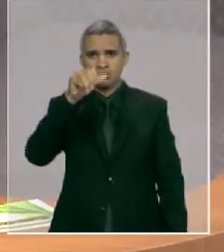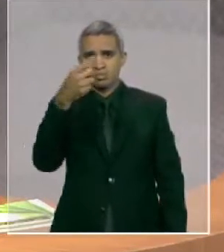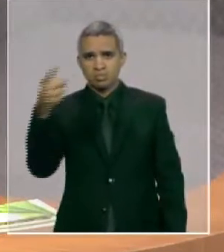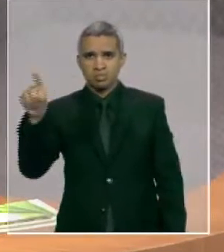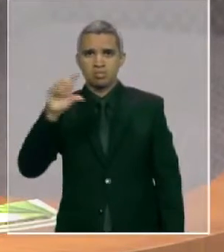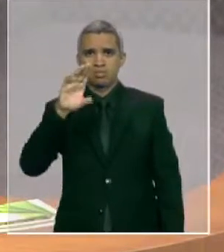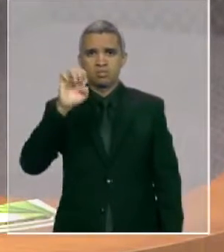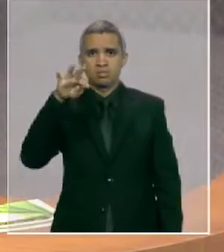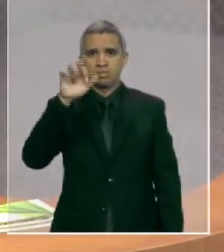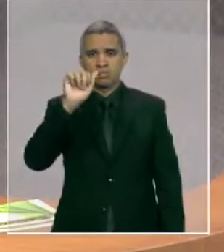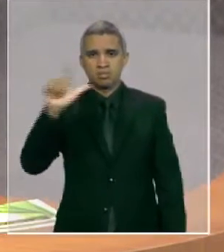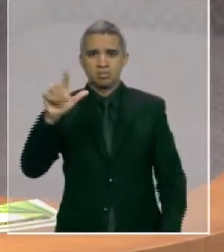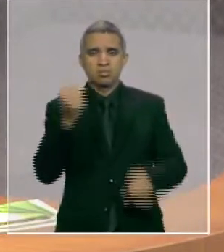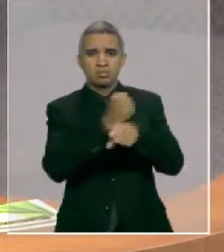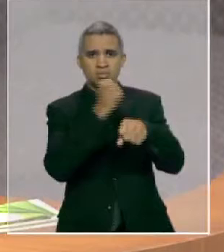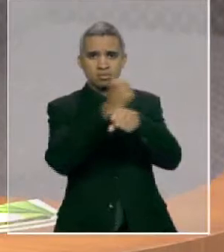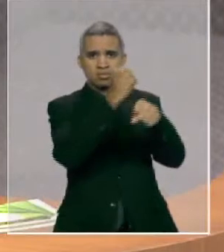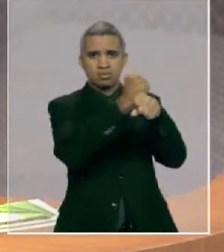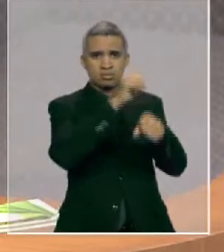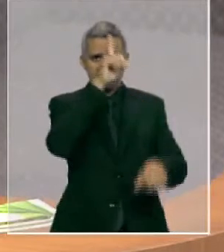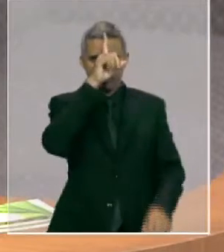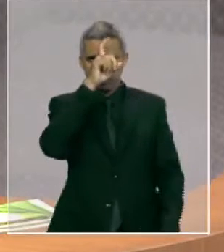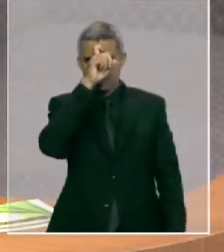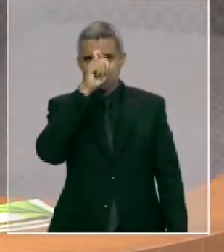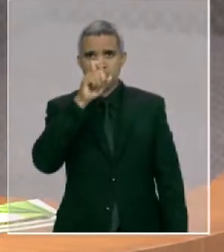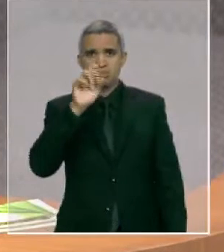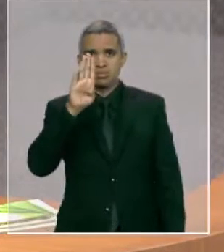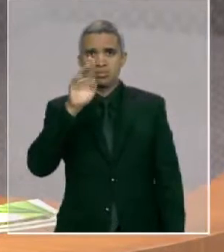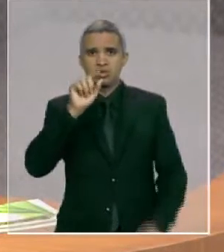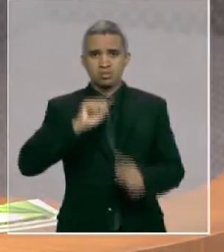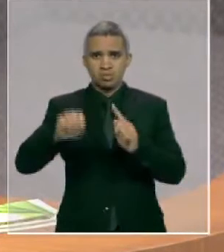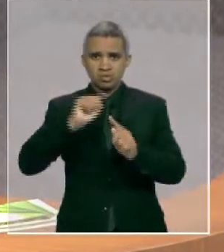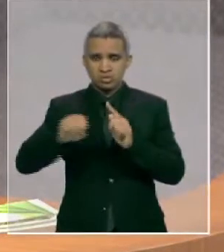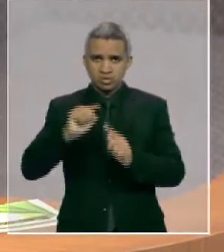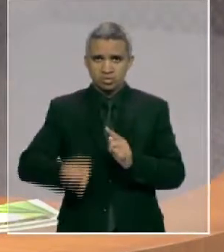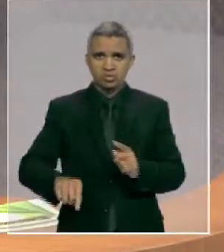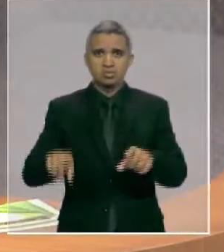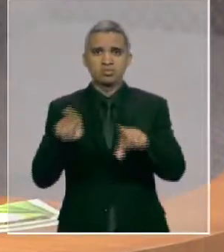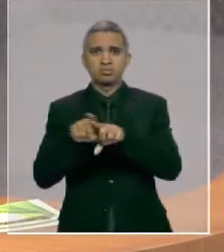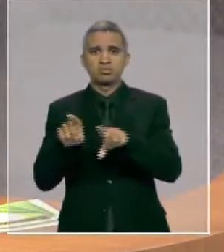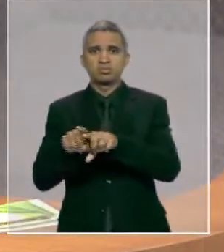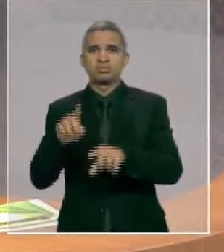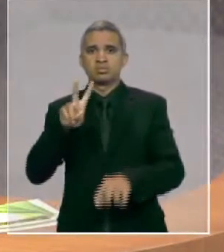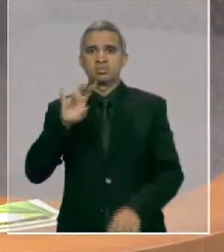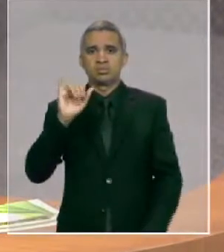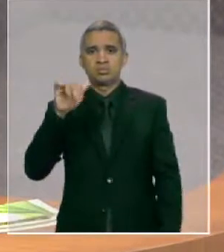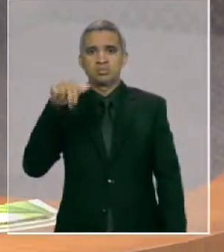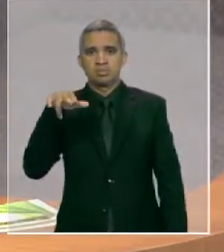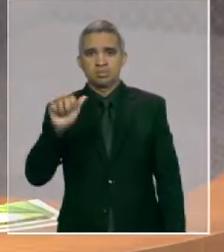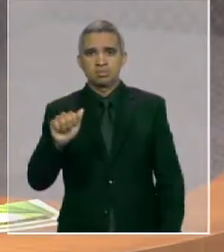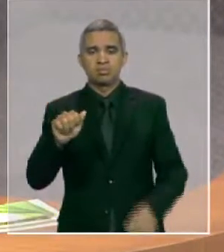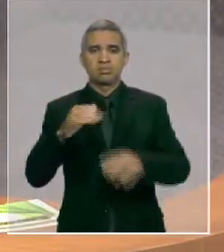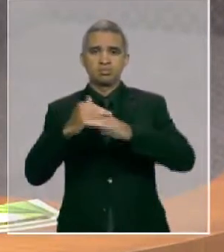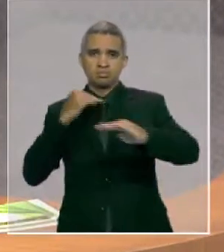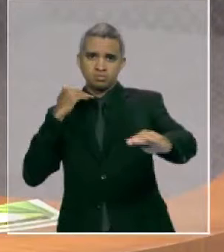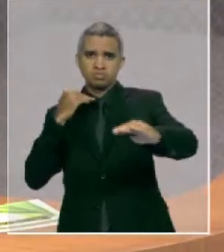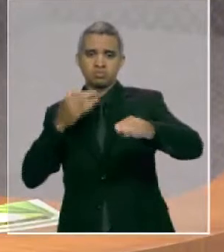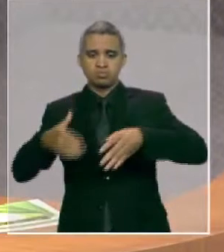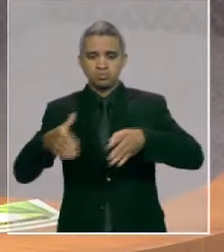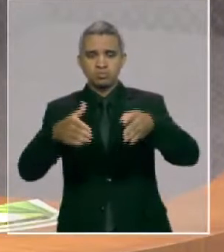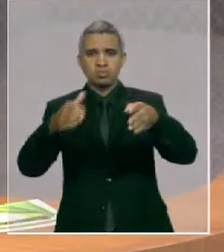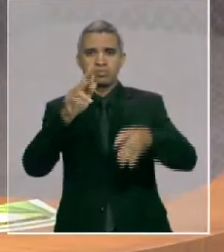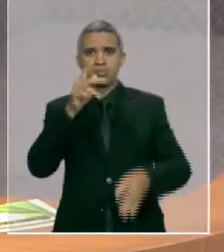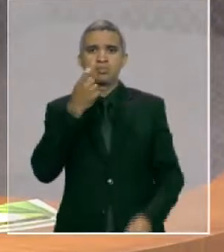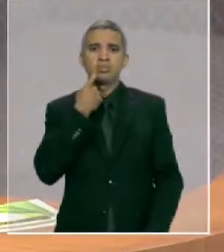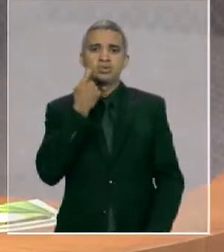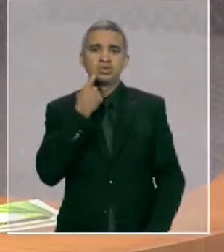Regional de Pinheiro, anúncio dos núcleos de educação integral em Pinheiro, Viana e Serrano, pavimentação da Estrada do Peixe, fábrica